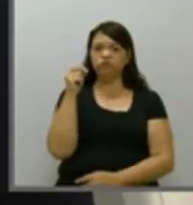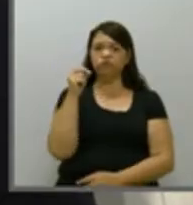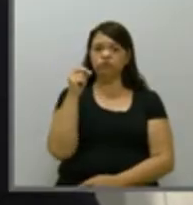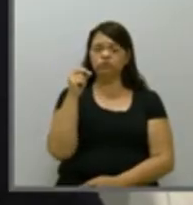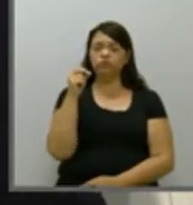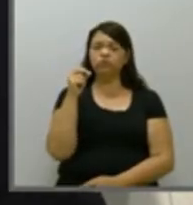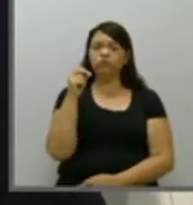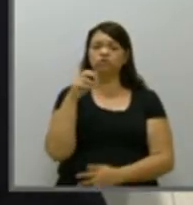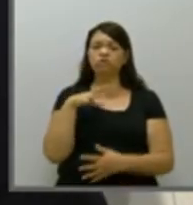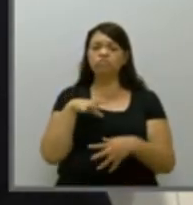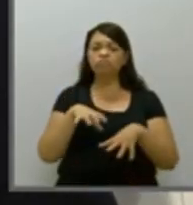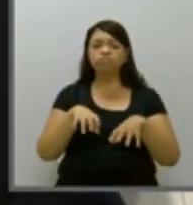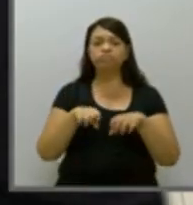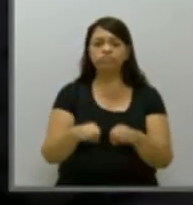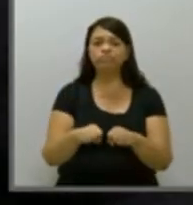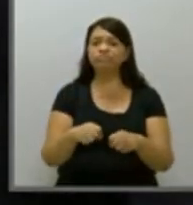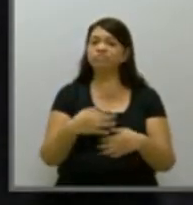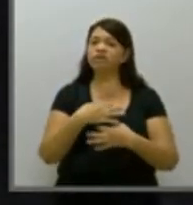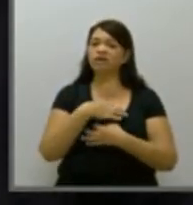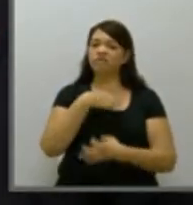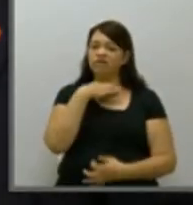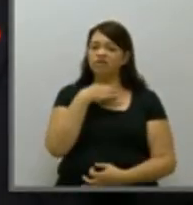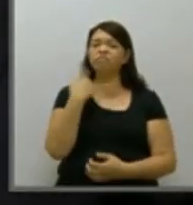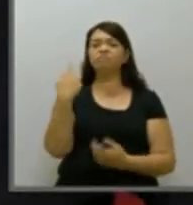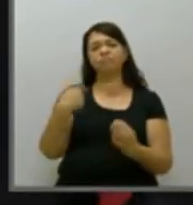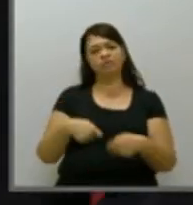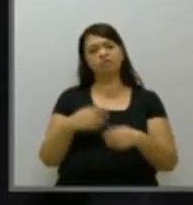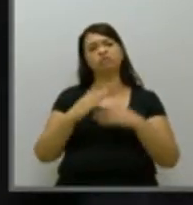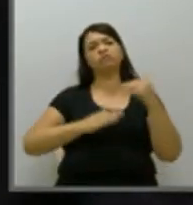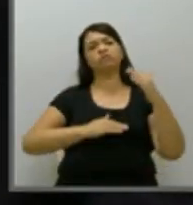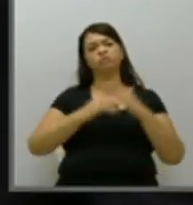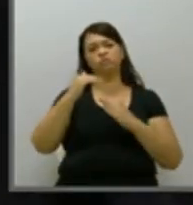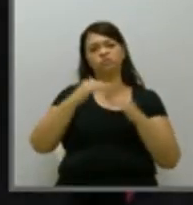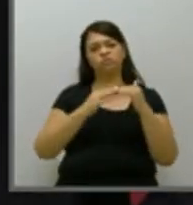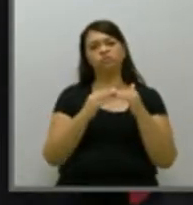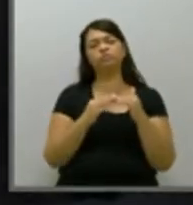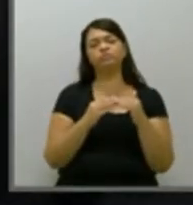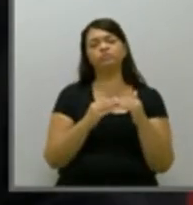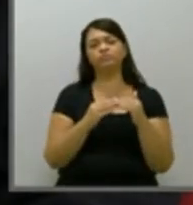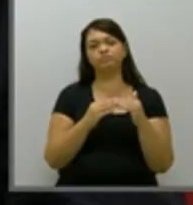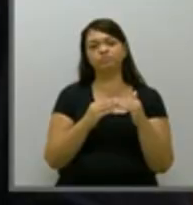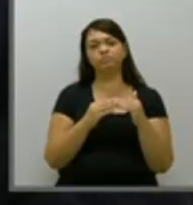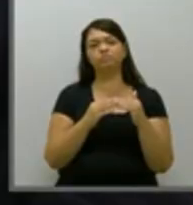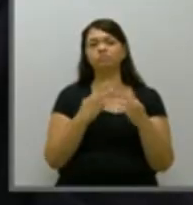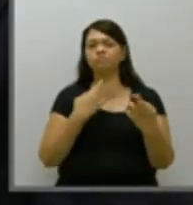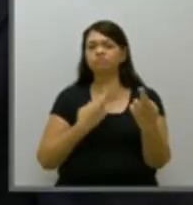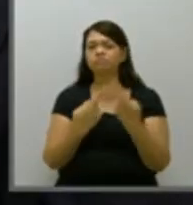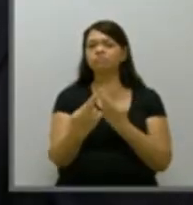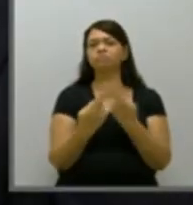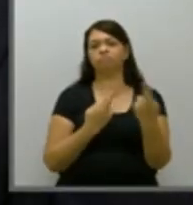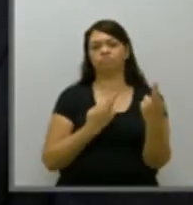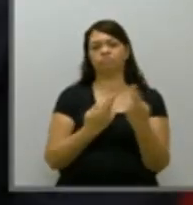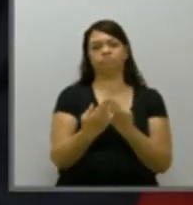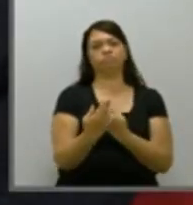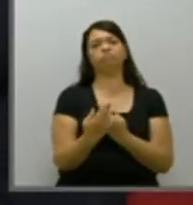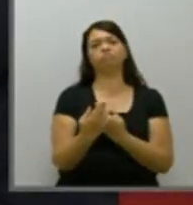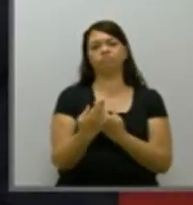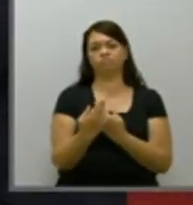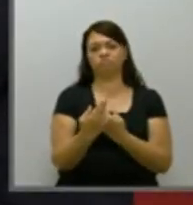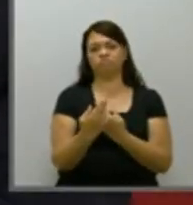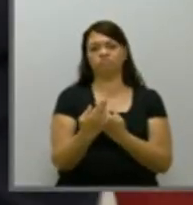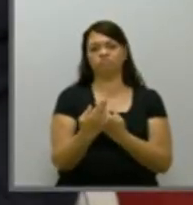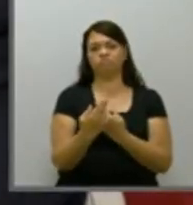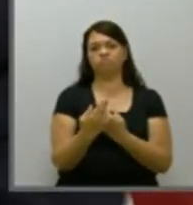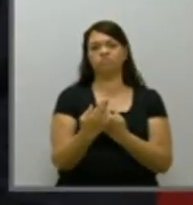ele vai ter, necessariamente, que construir uma relação com o ente